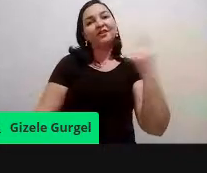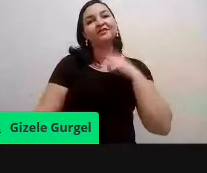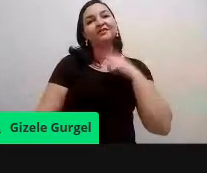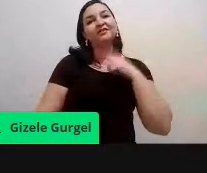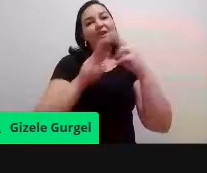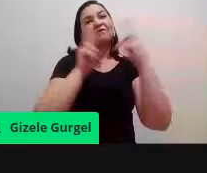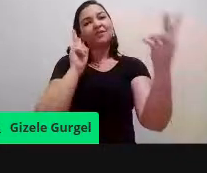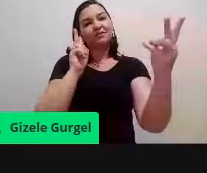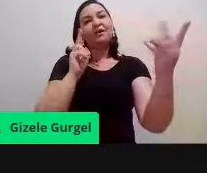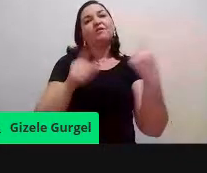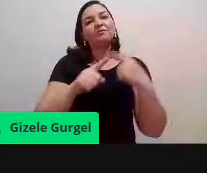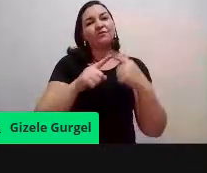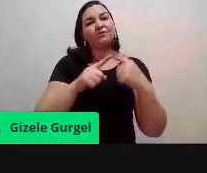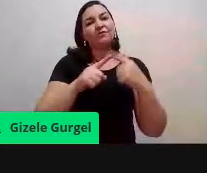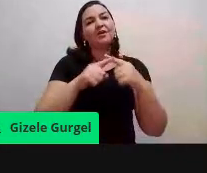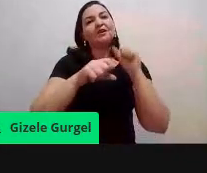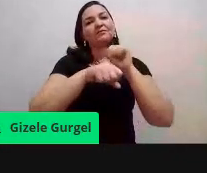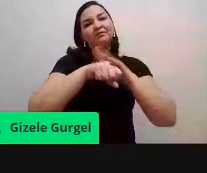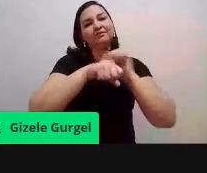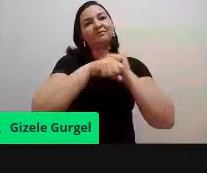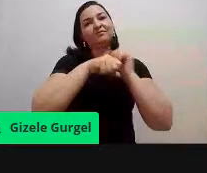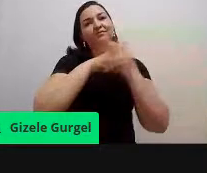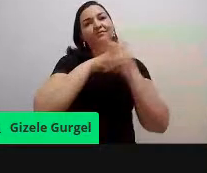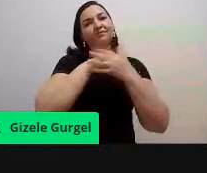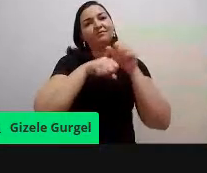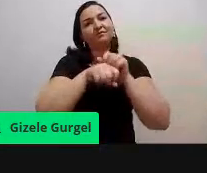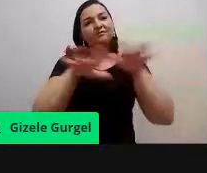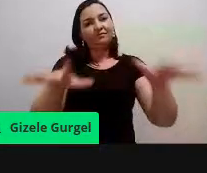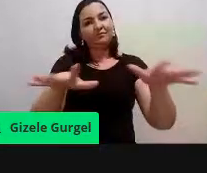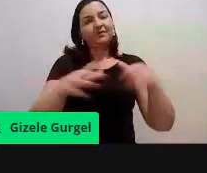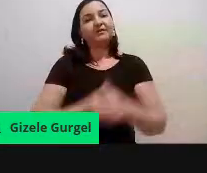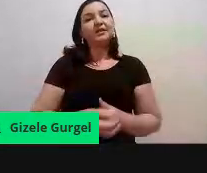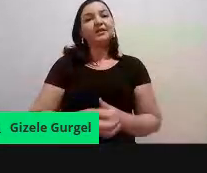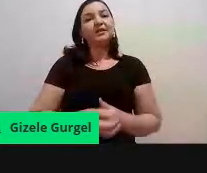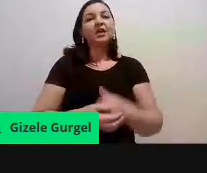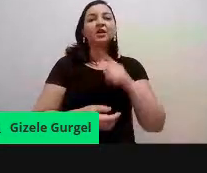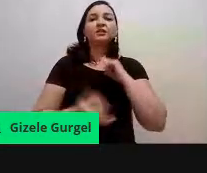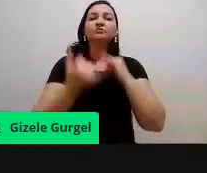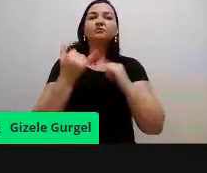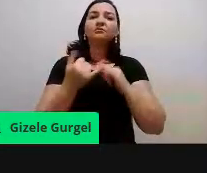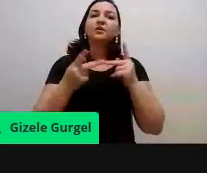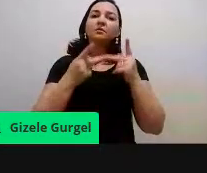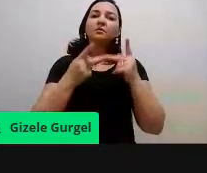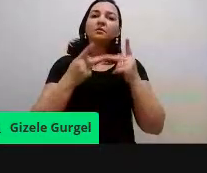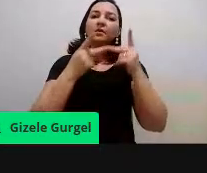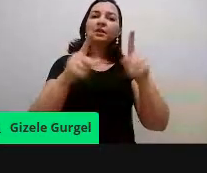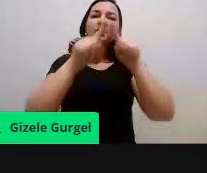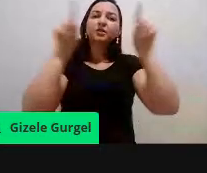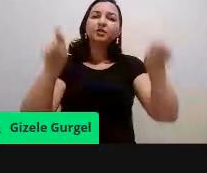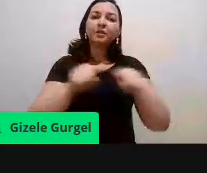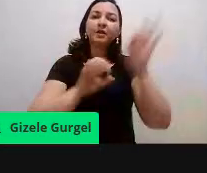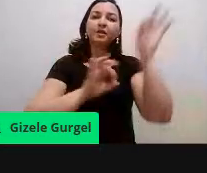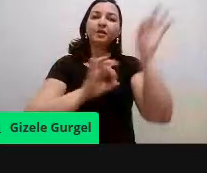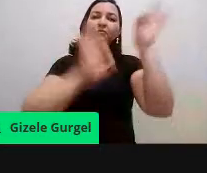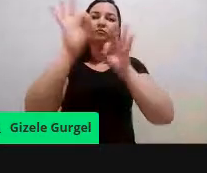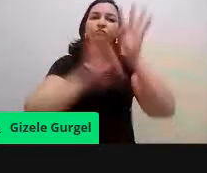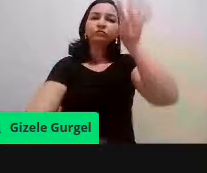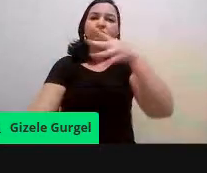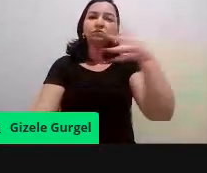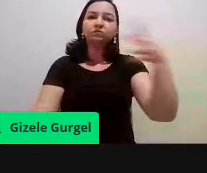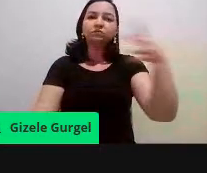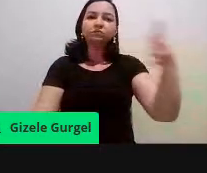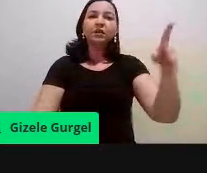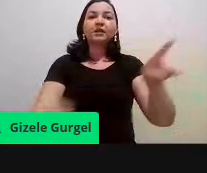essas ações periódicas, né, dentro do nosso planejamento. E também a gente